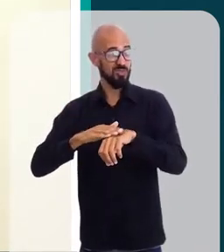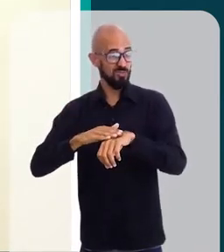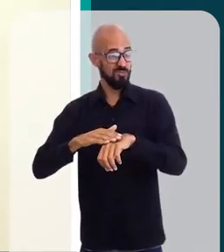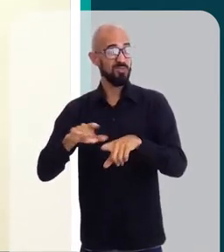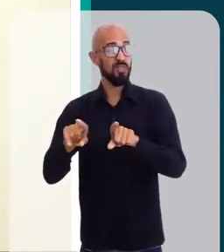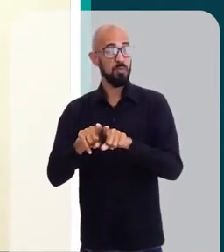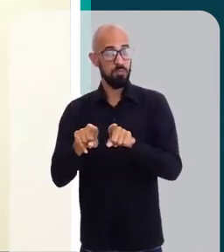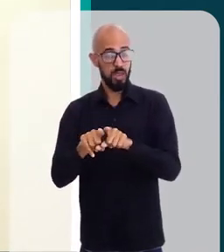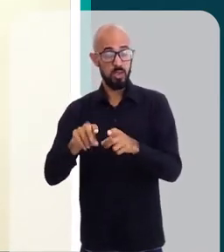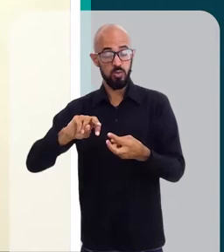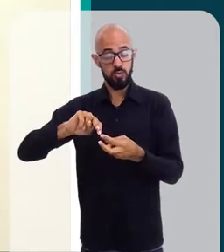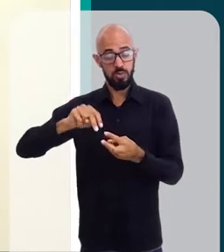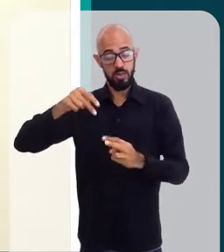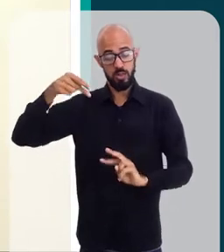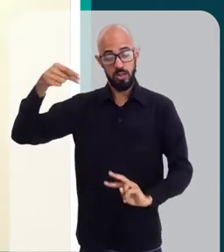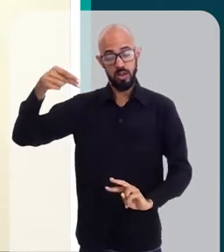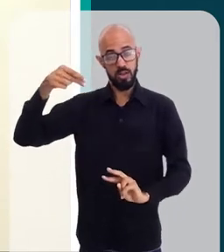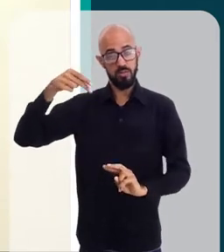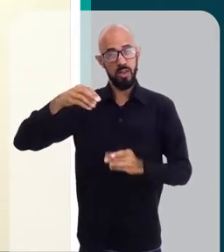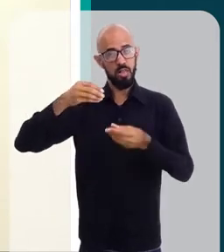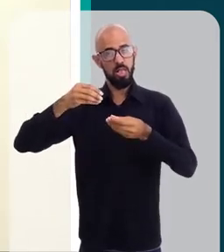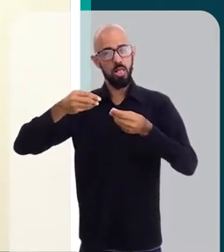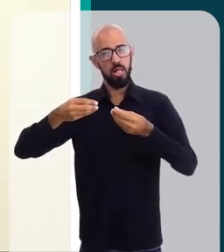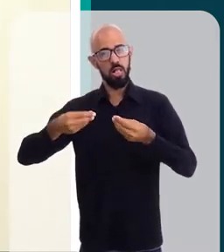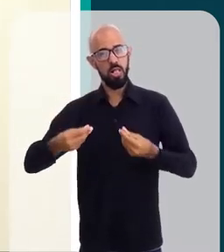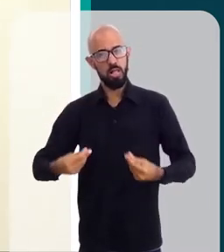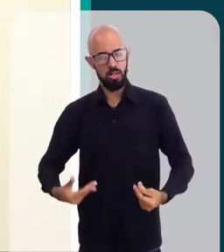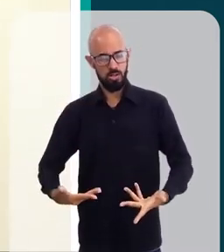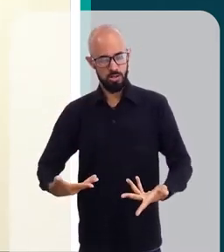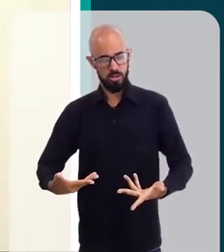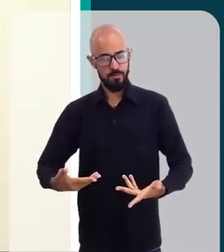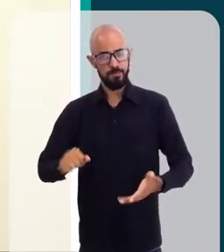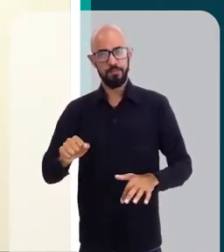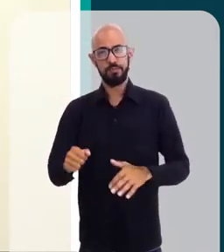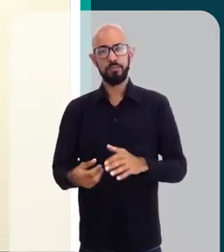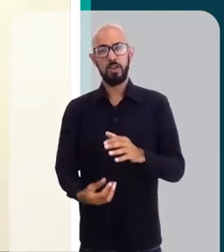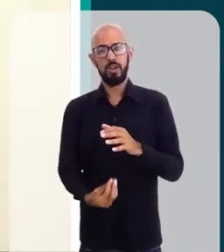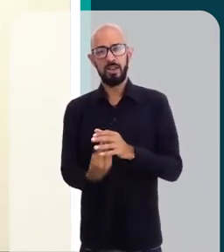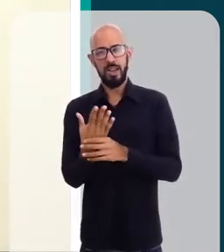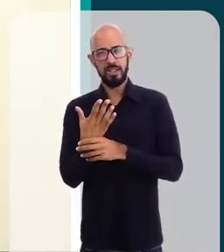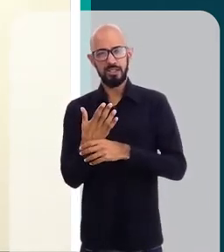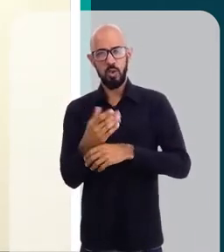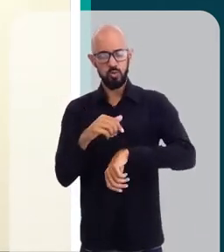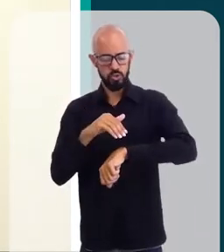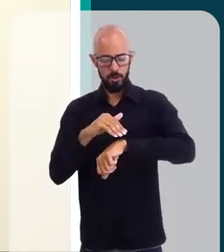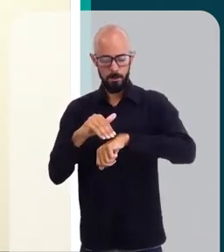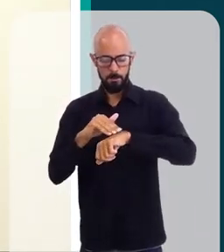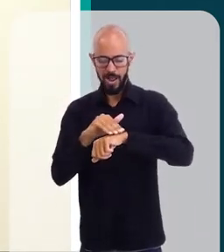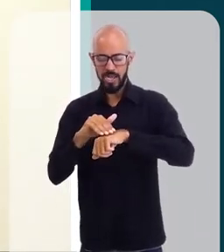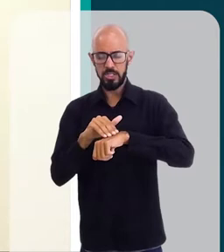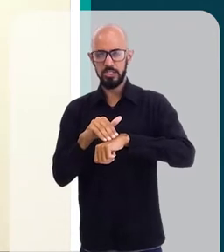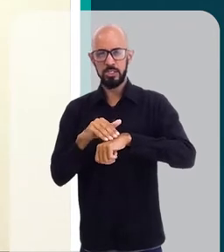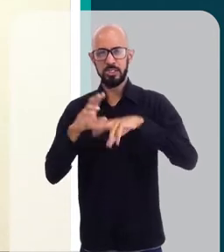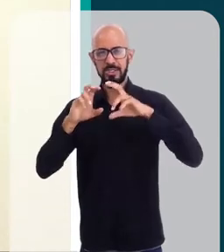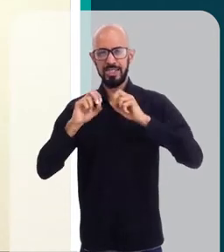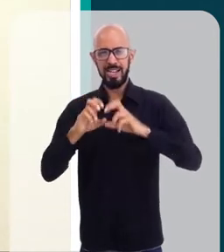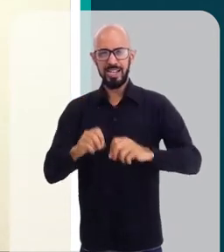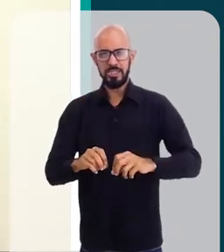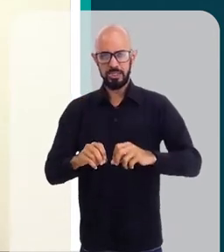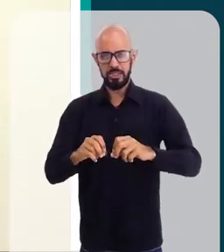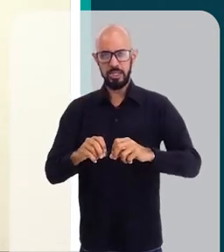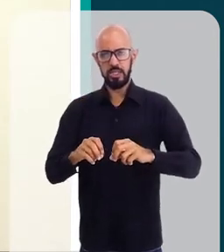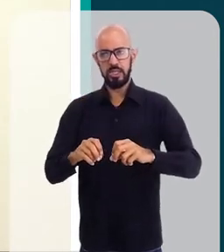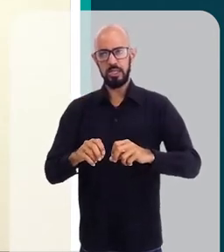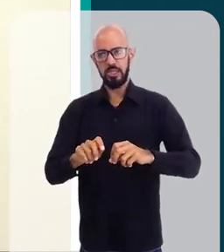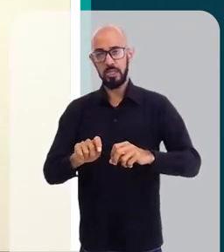da célula está se degenerando mais rapidamente. Então, o aparecimento de manchas, câncer de pele,